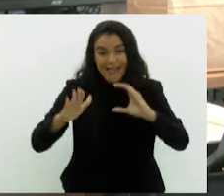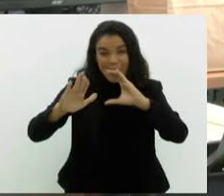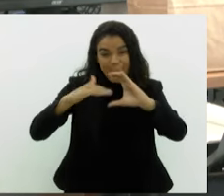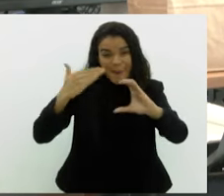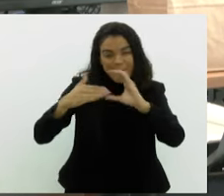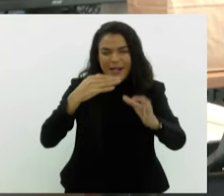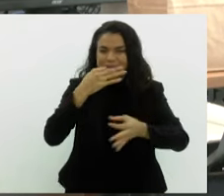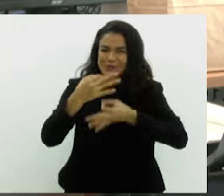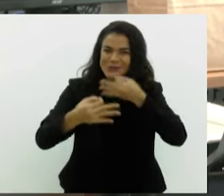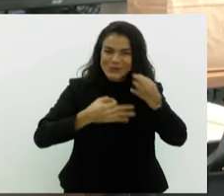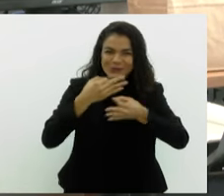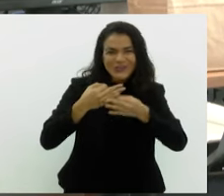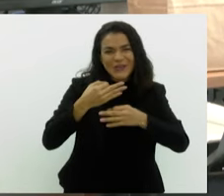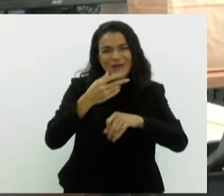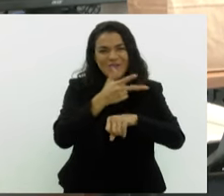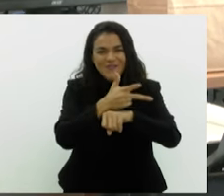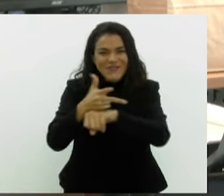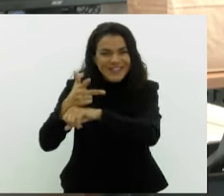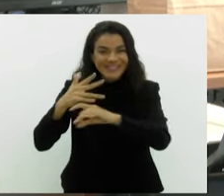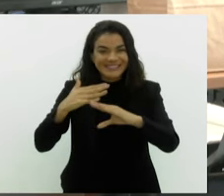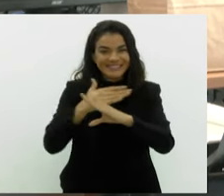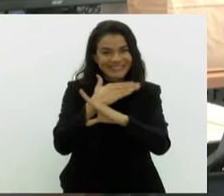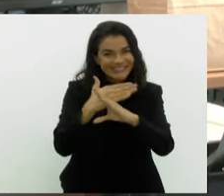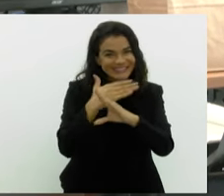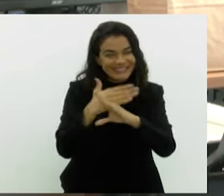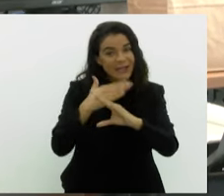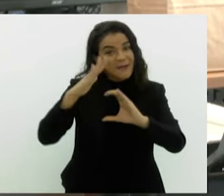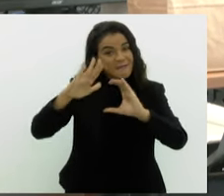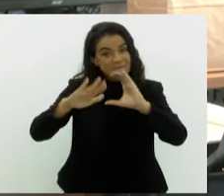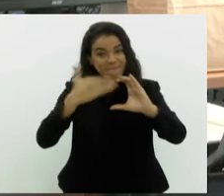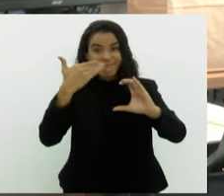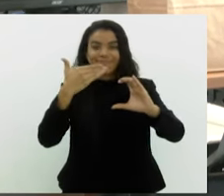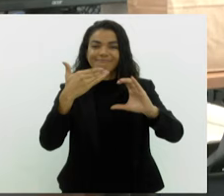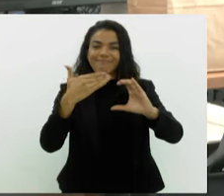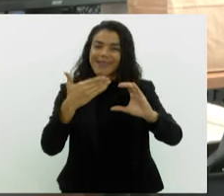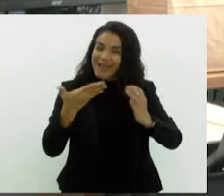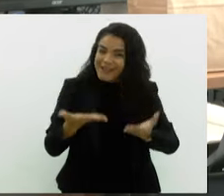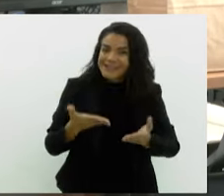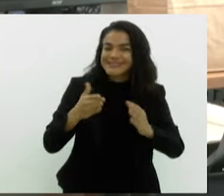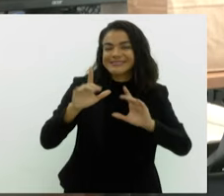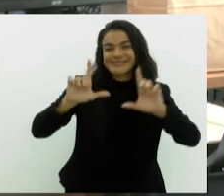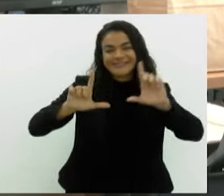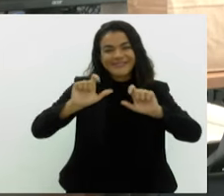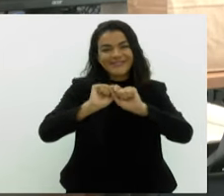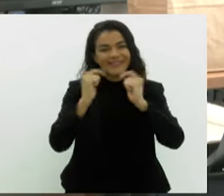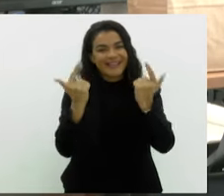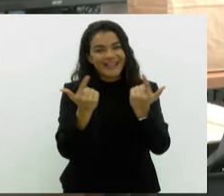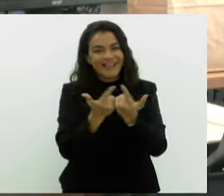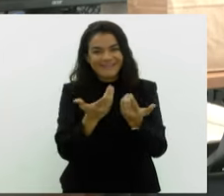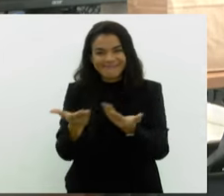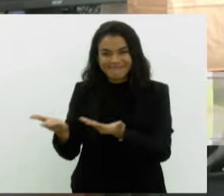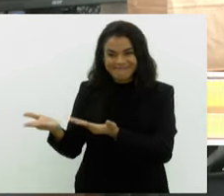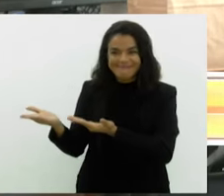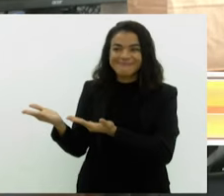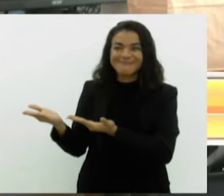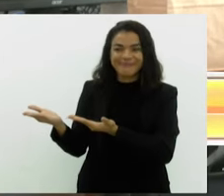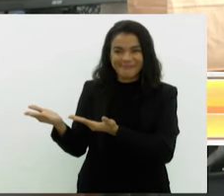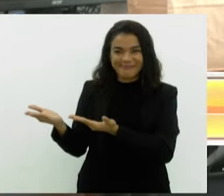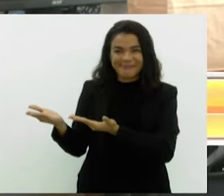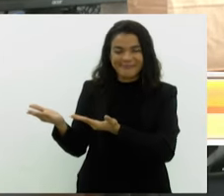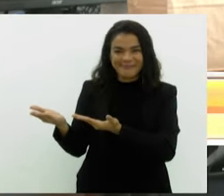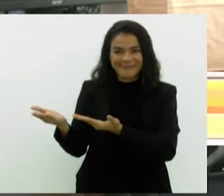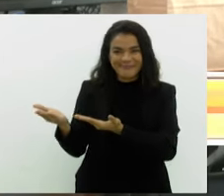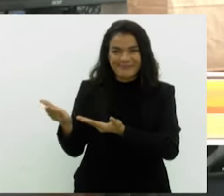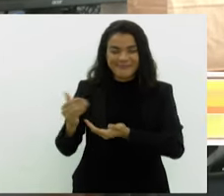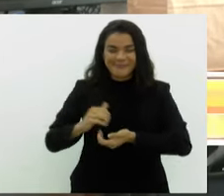enviar sugestões e vídeos aí da sua cidade, é só mandar um e-mail aqui para a TV Alerje, que é tvalerje.rj